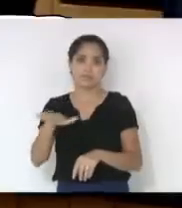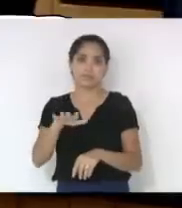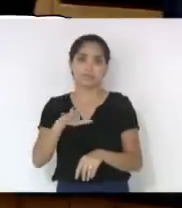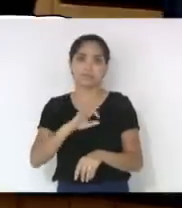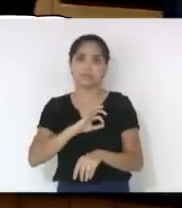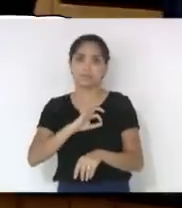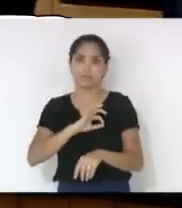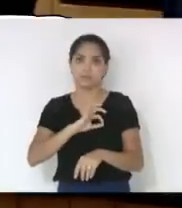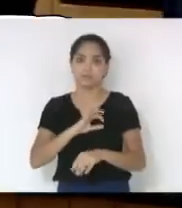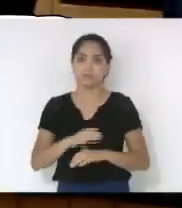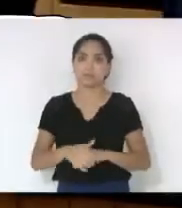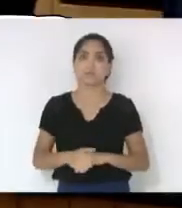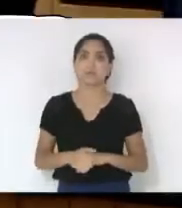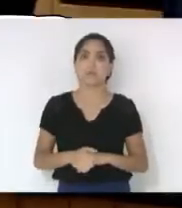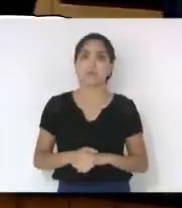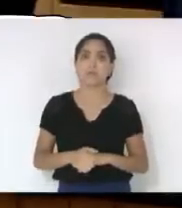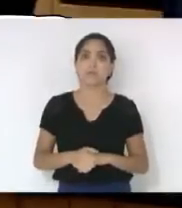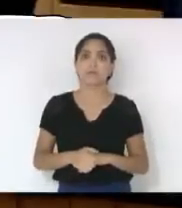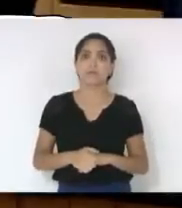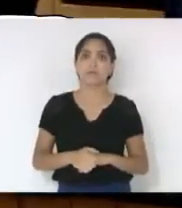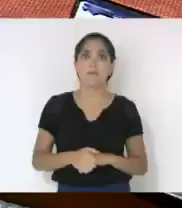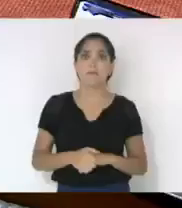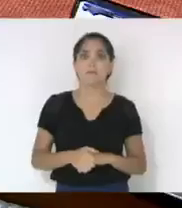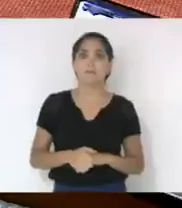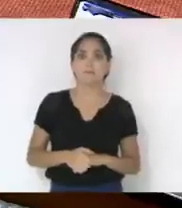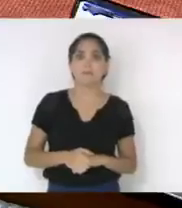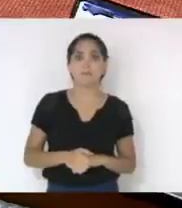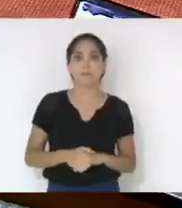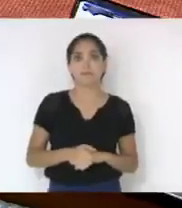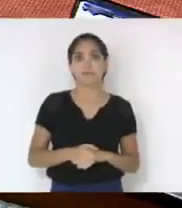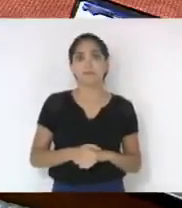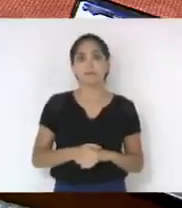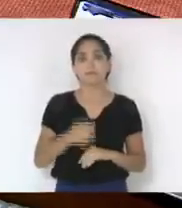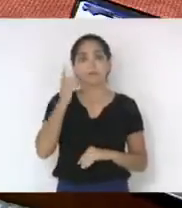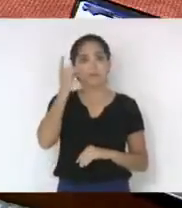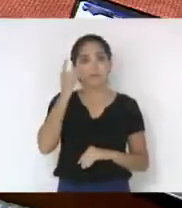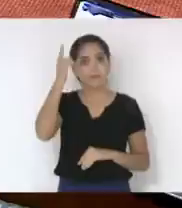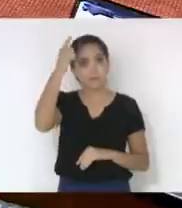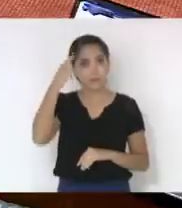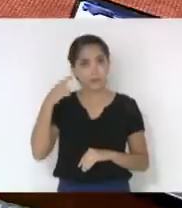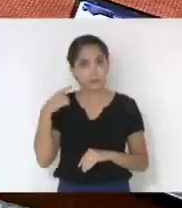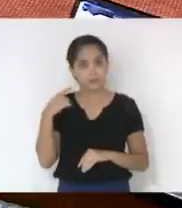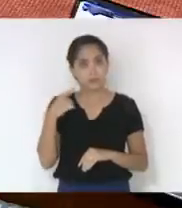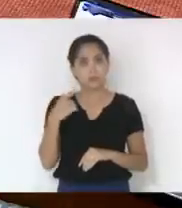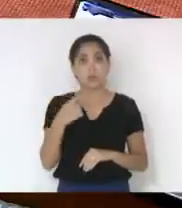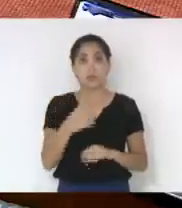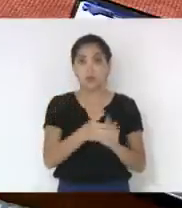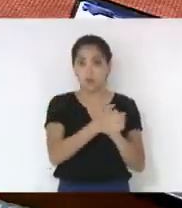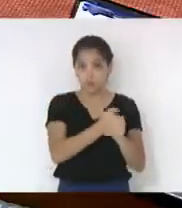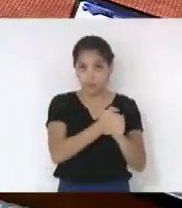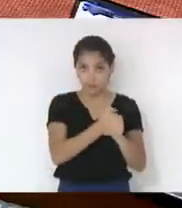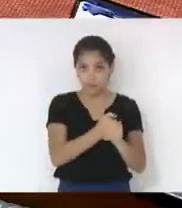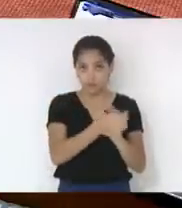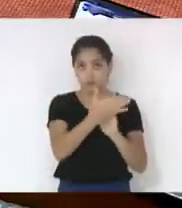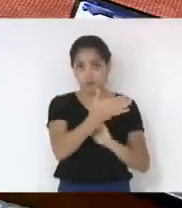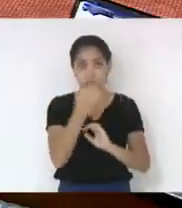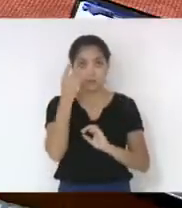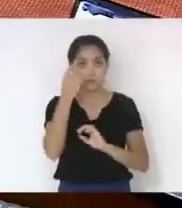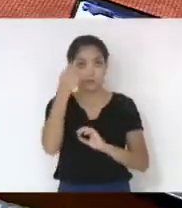Senhor presidente, me permite? Com a palavra o deputado Leonel Pavano. Primeiro, quero cumprimentar o Maurício Kudelak,